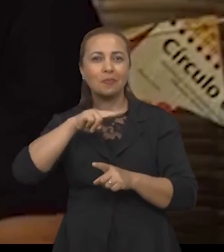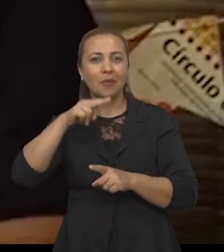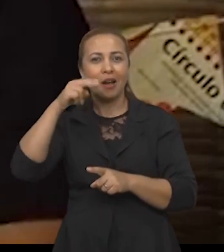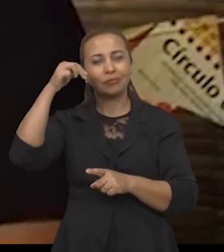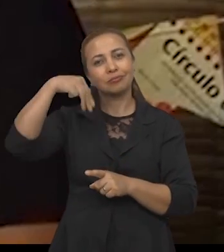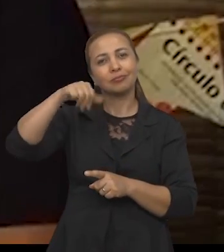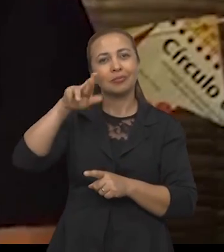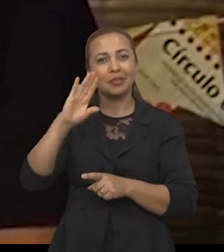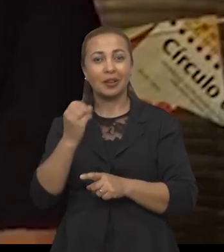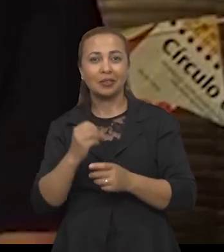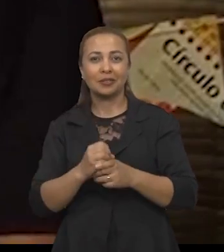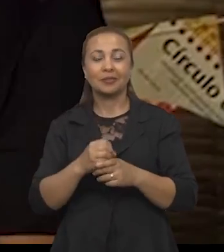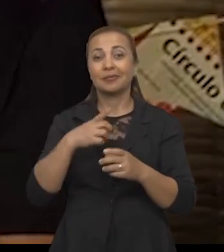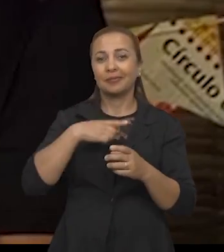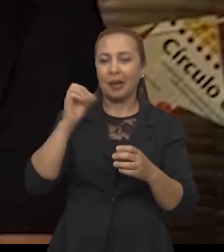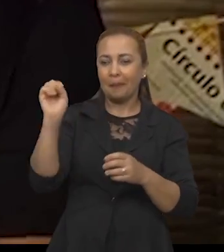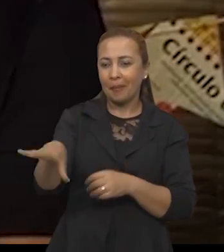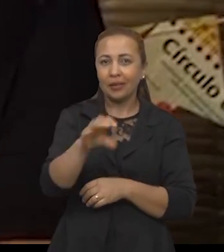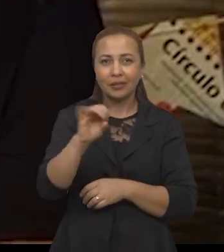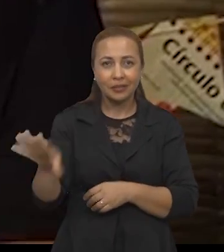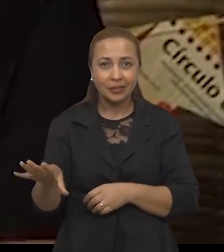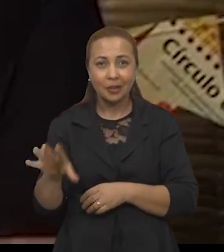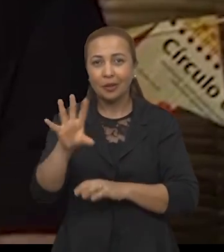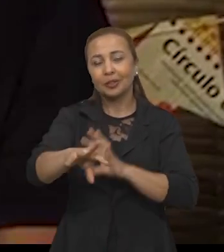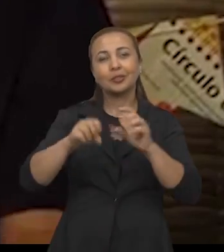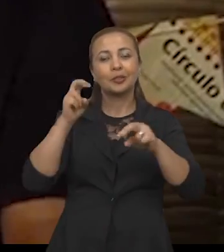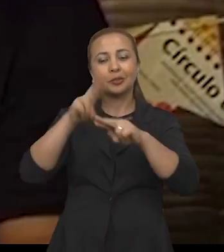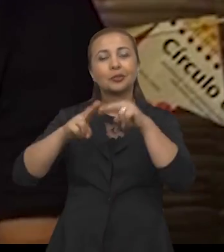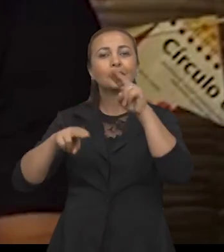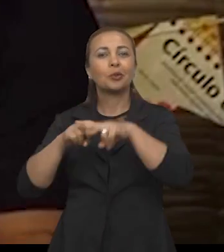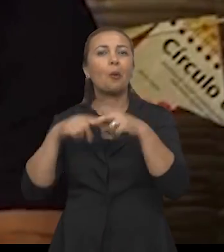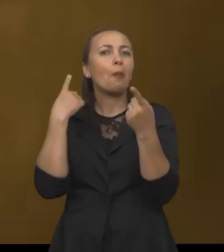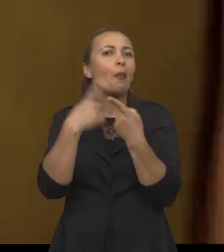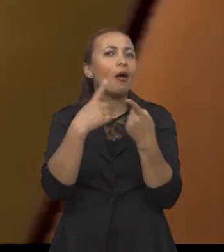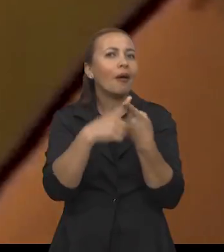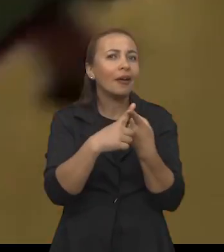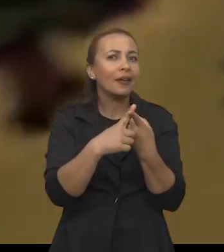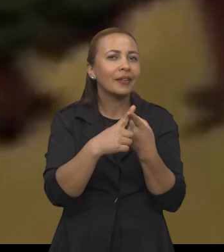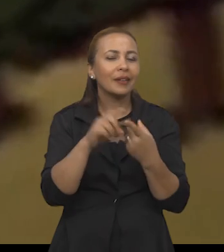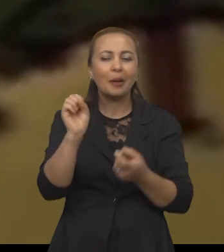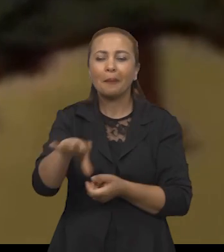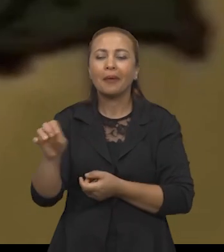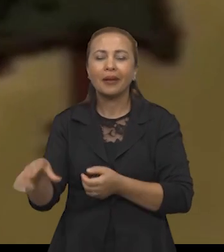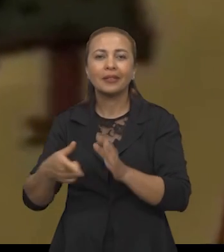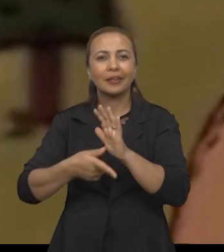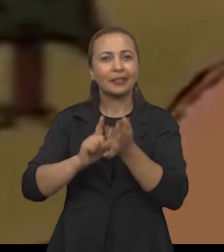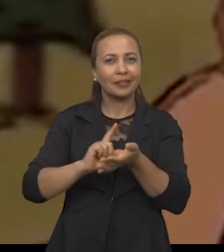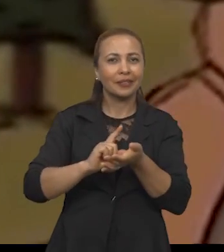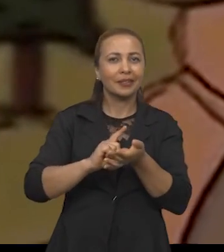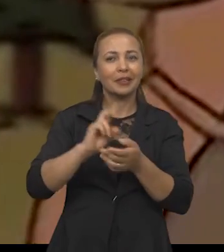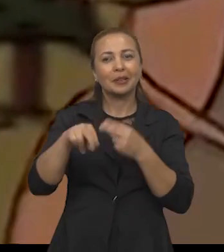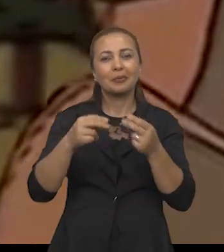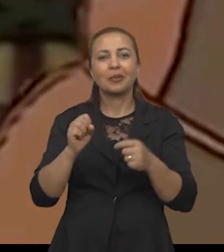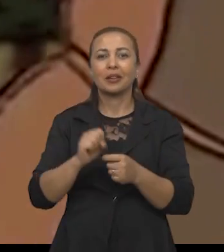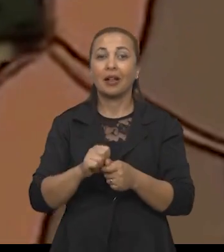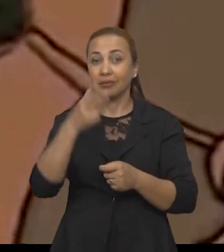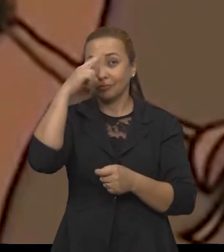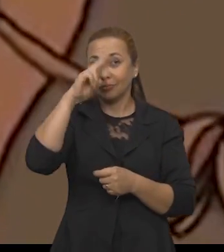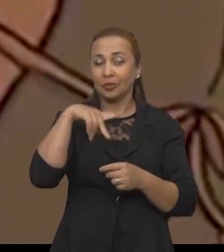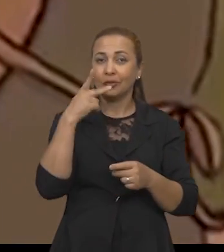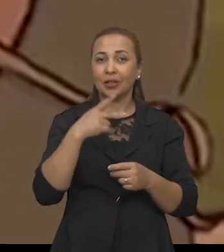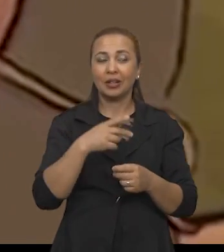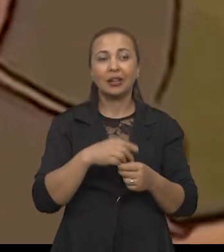Coloca, faz a plantação e se colhe no São João. Por que no São João? A história conta que Maria vai